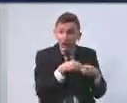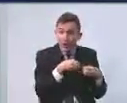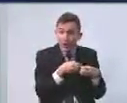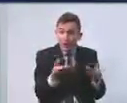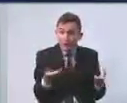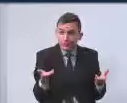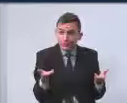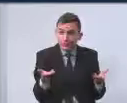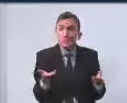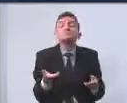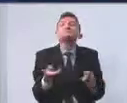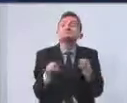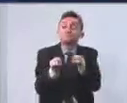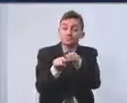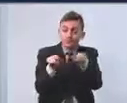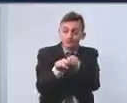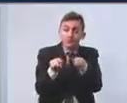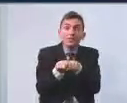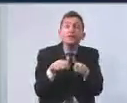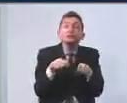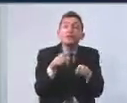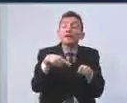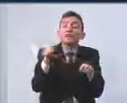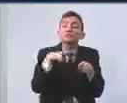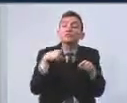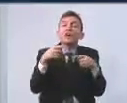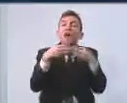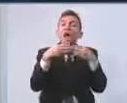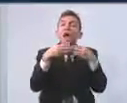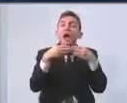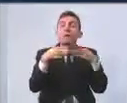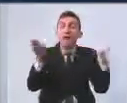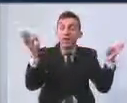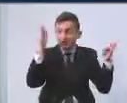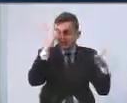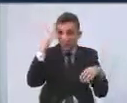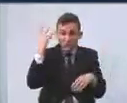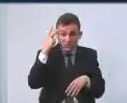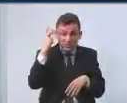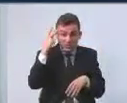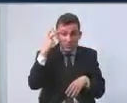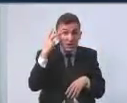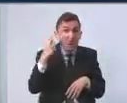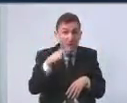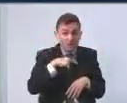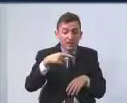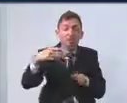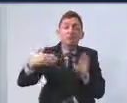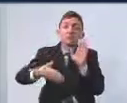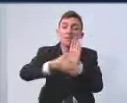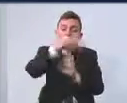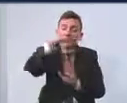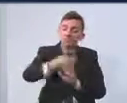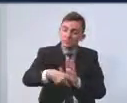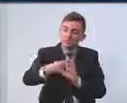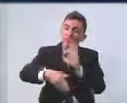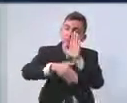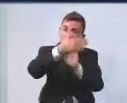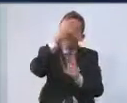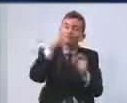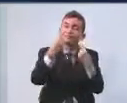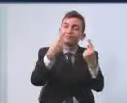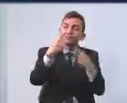também que as principais portas de entrada terrestres da cidade de São Paulo passam pela nossa cidade. As